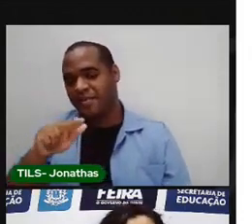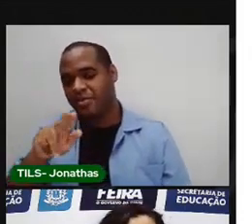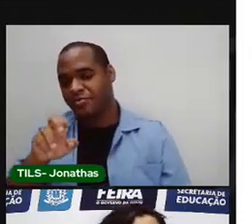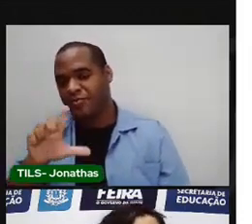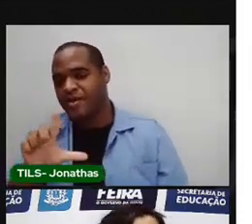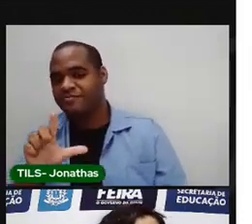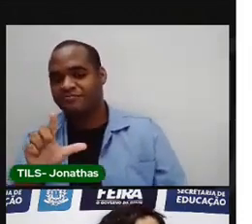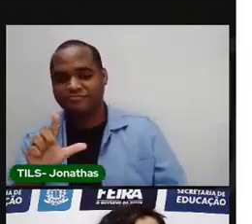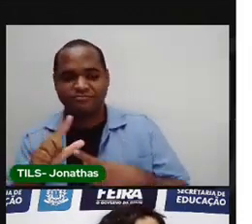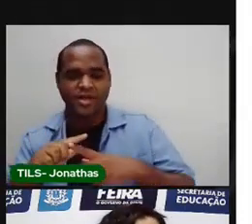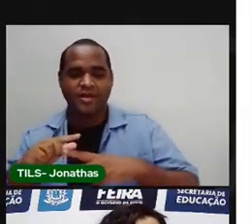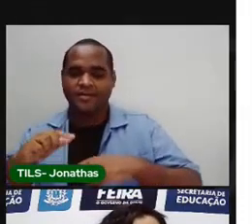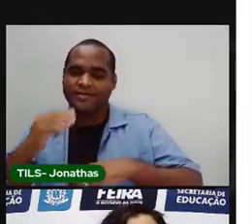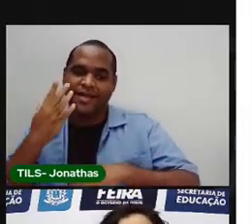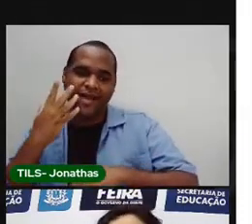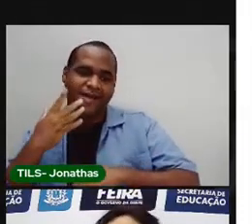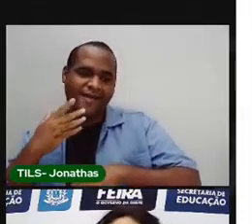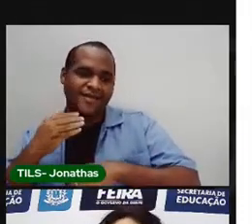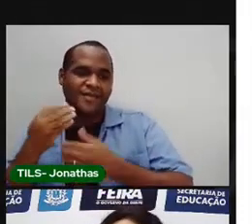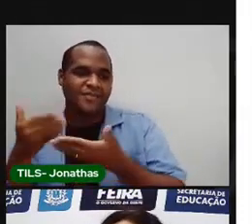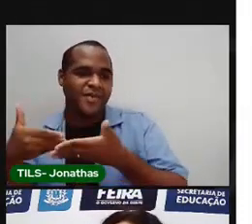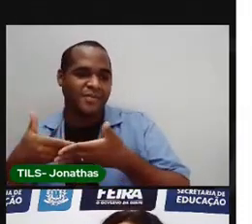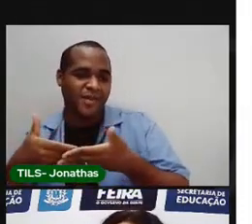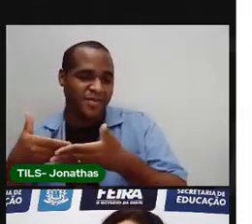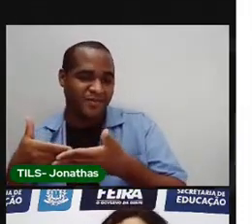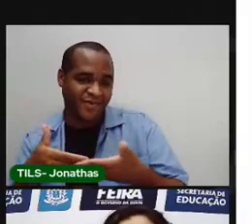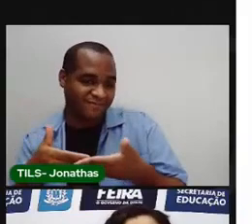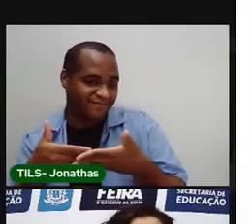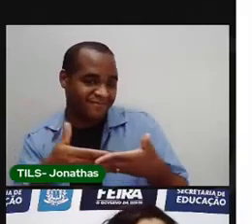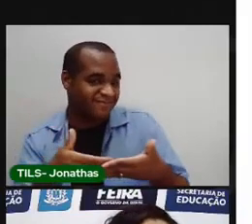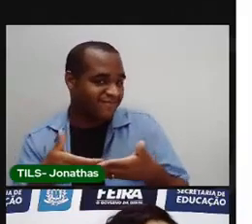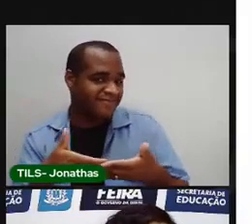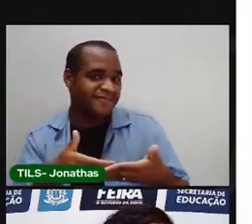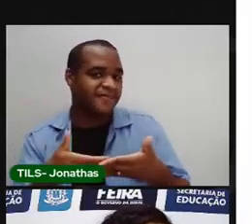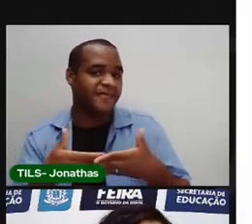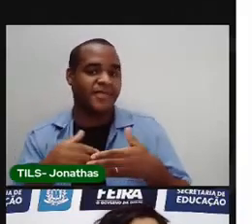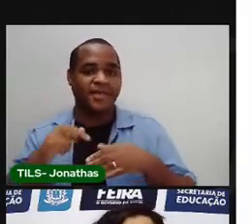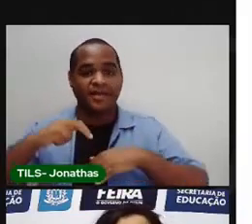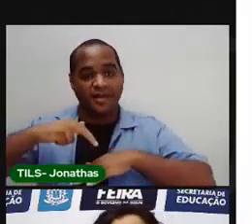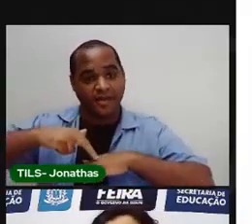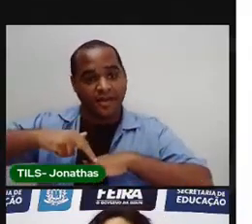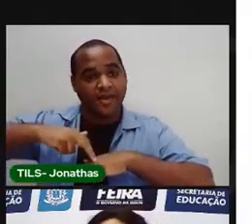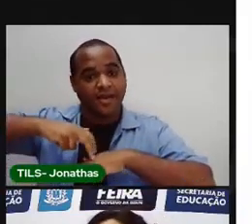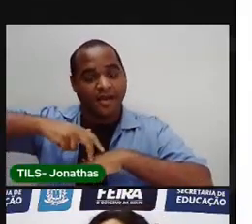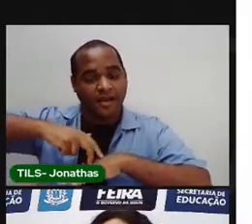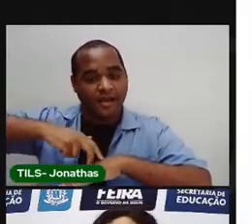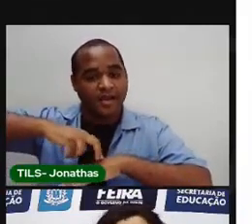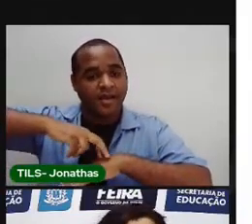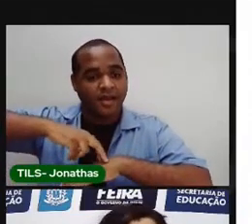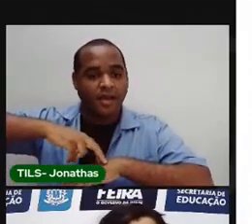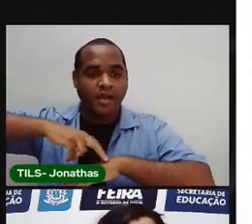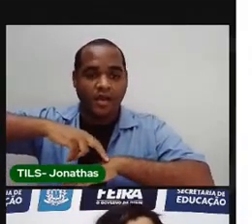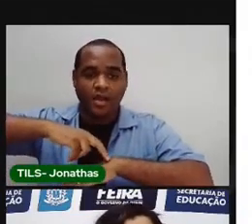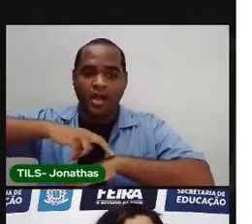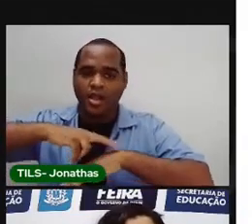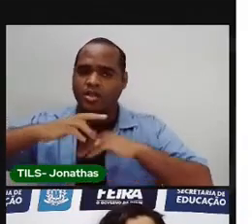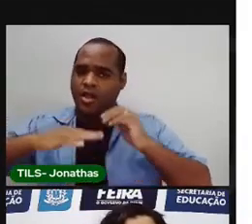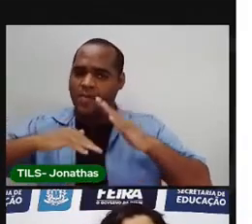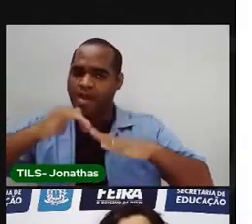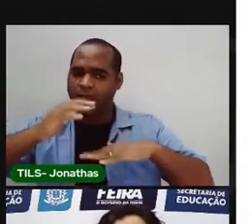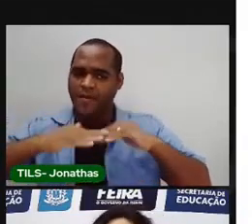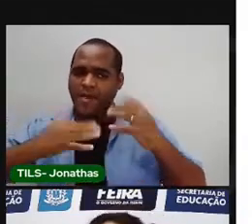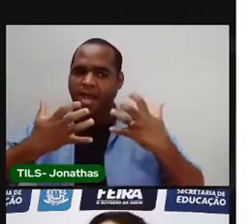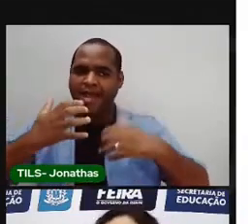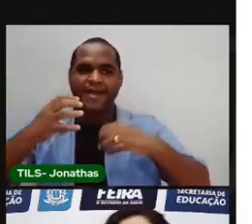todas essas fases aí. Manuel. Bebezinho. Andando. Já maiorzinho